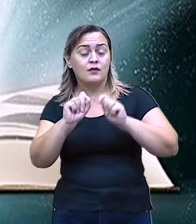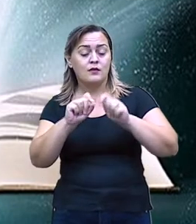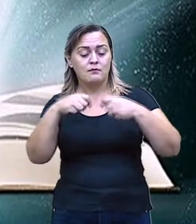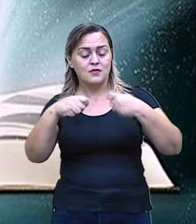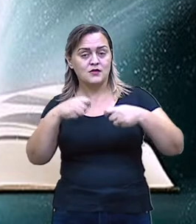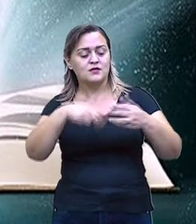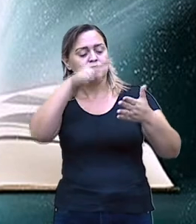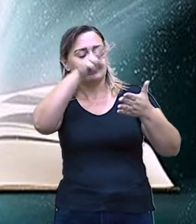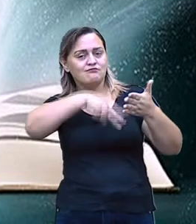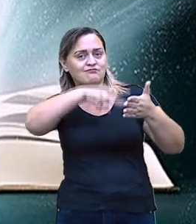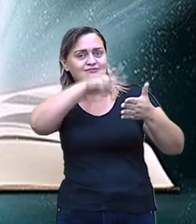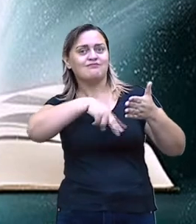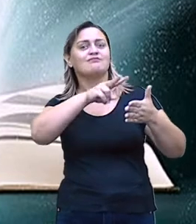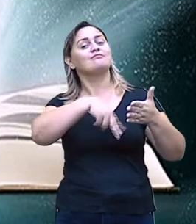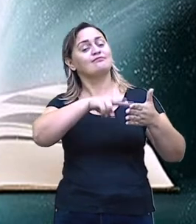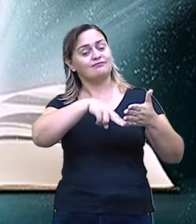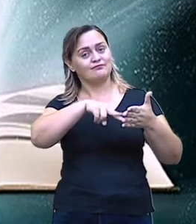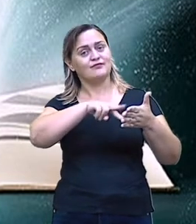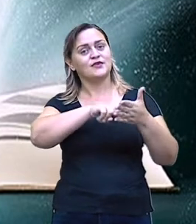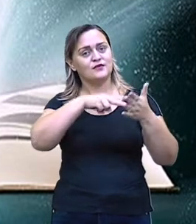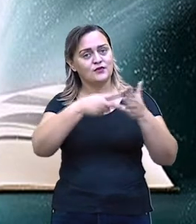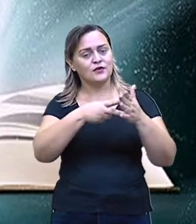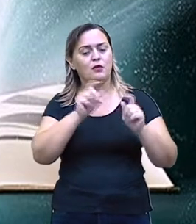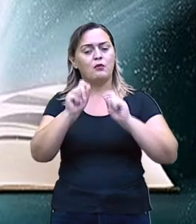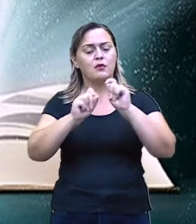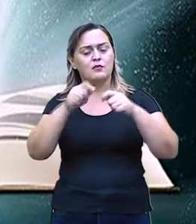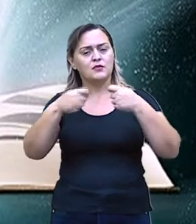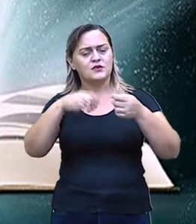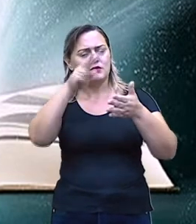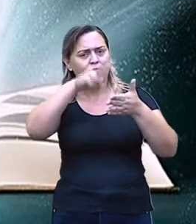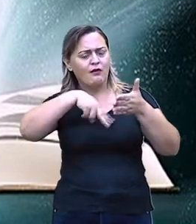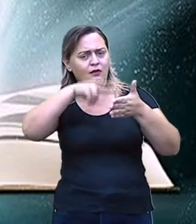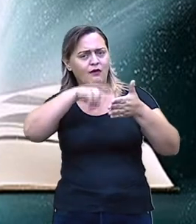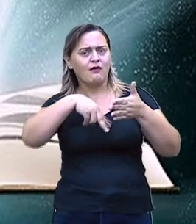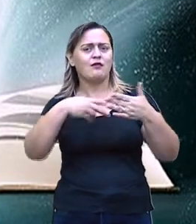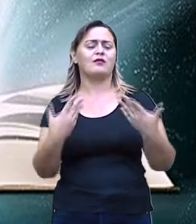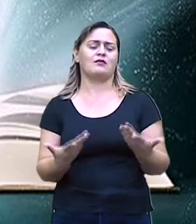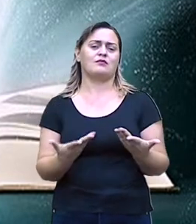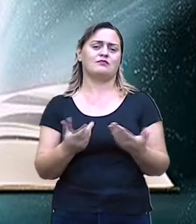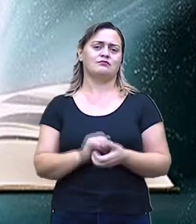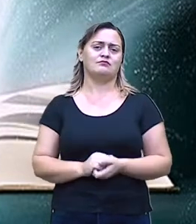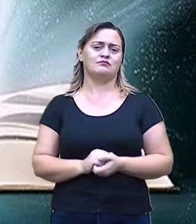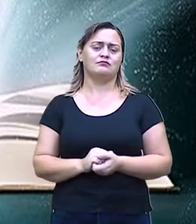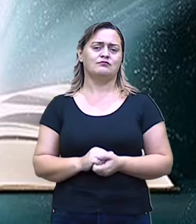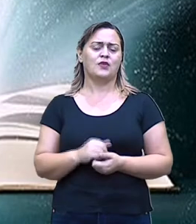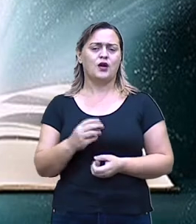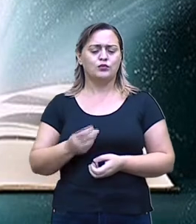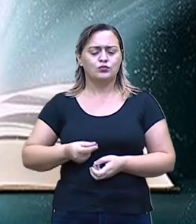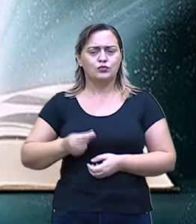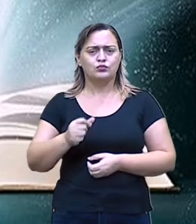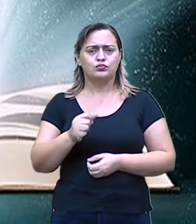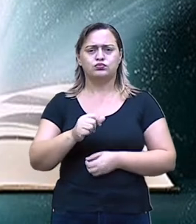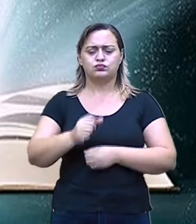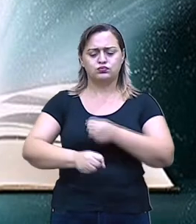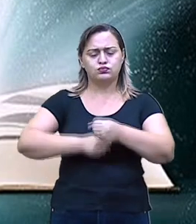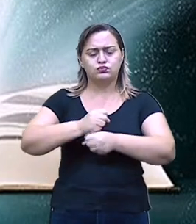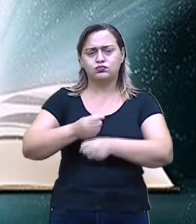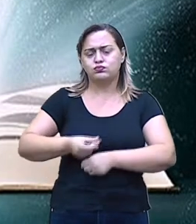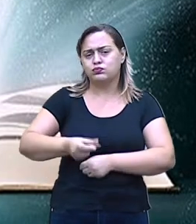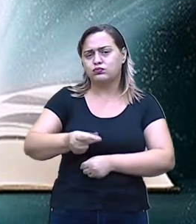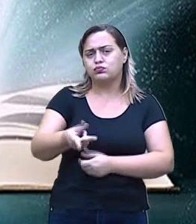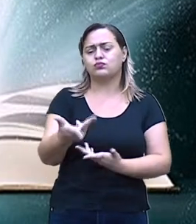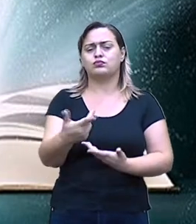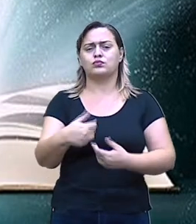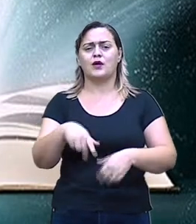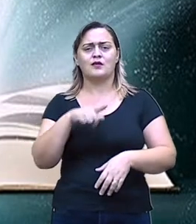histórias de santos. Porém, foram adquirindo aí características específicas, até se tornar